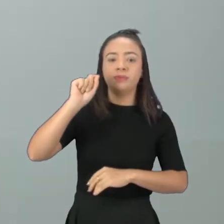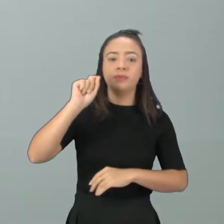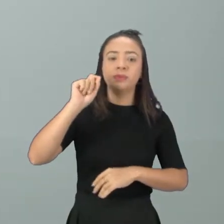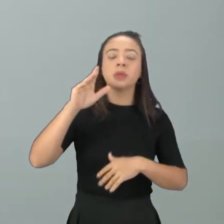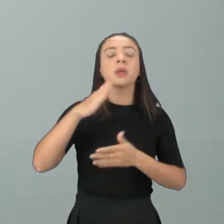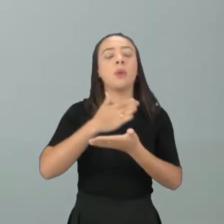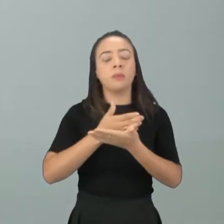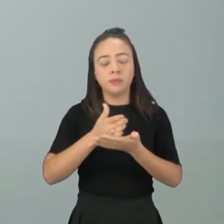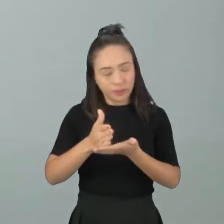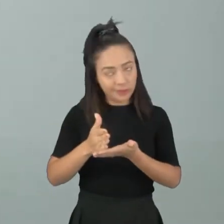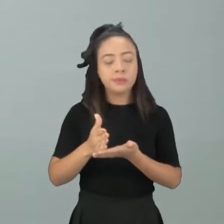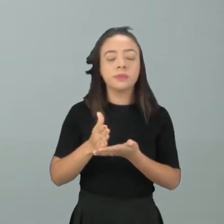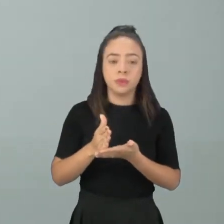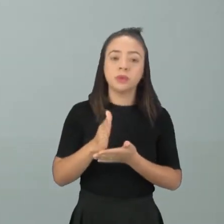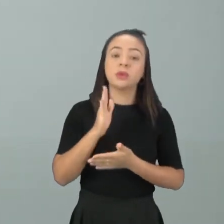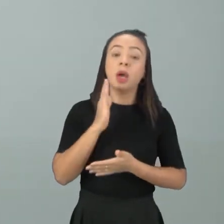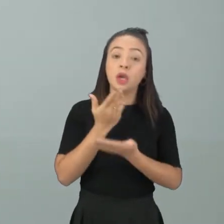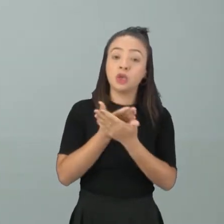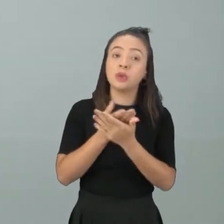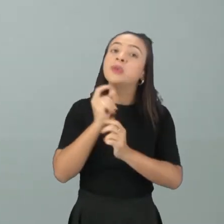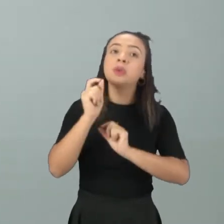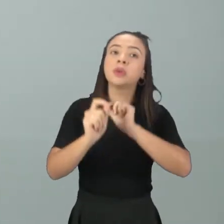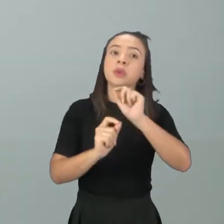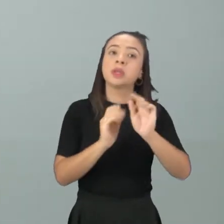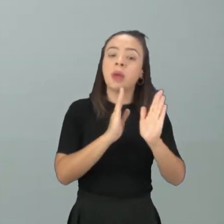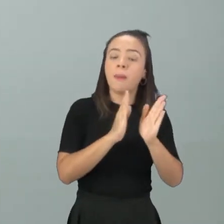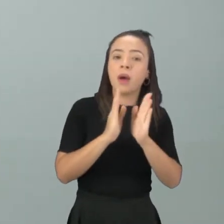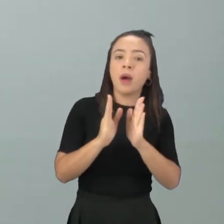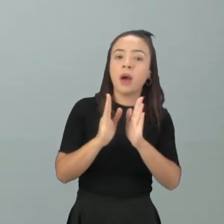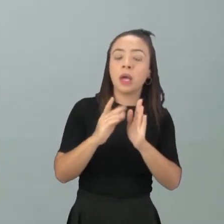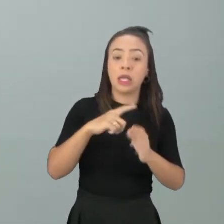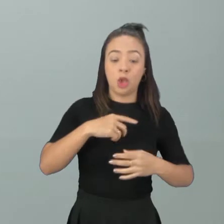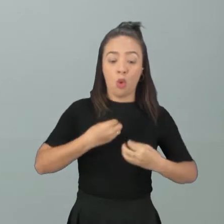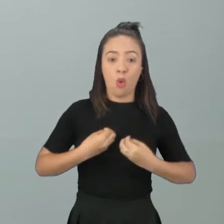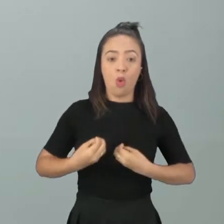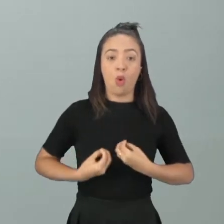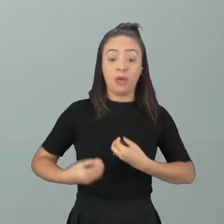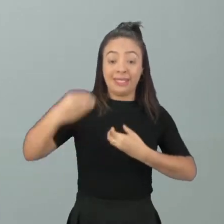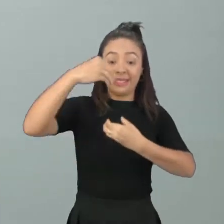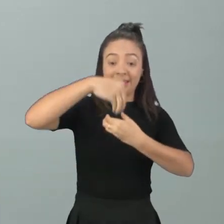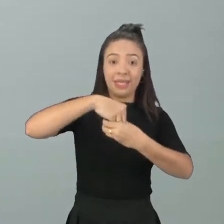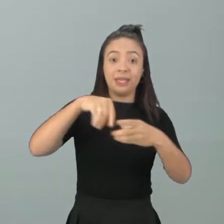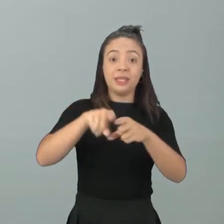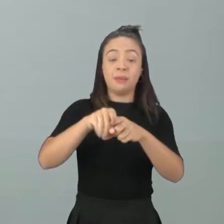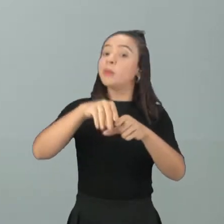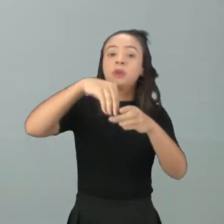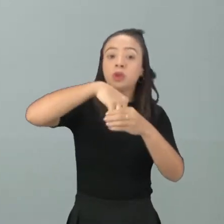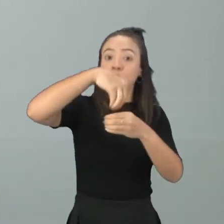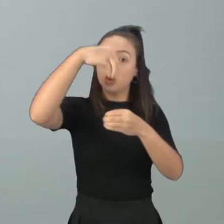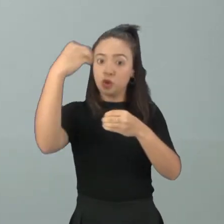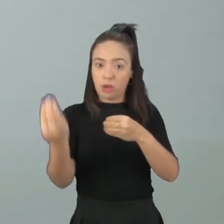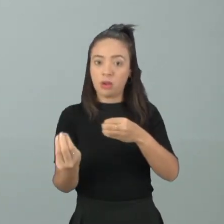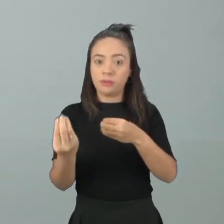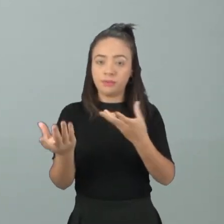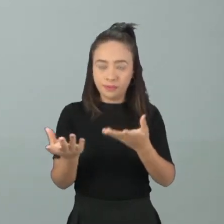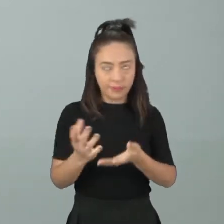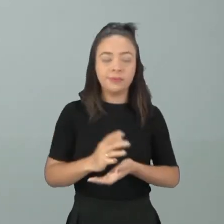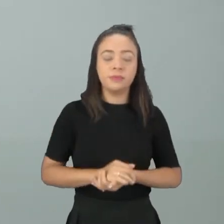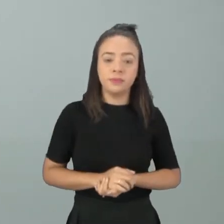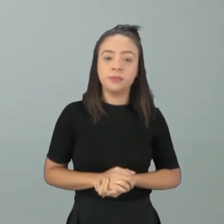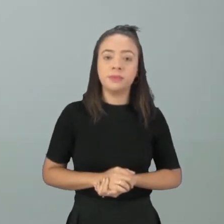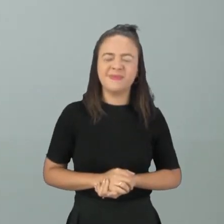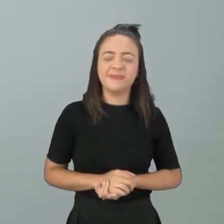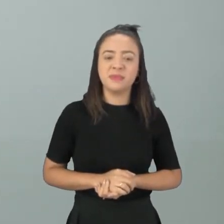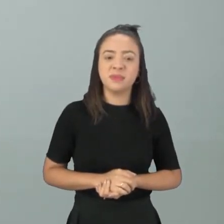A que nós começamos, né, a estudar é a divisão entre órgãos internos e órgãos externos, né? É...